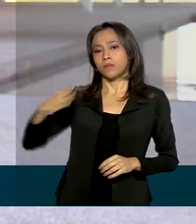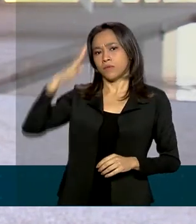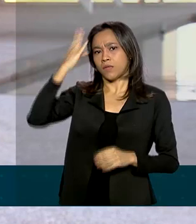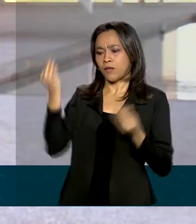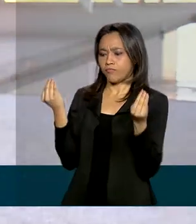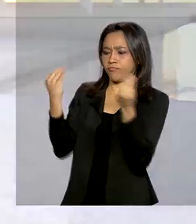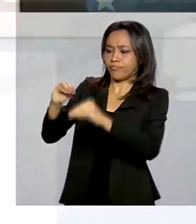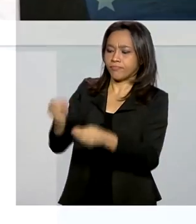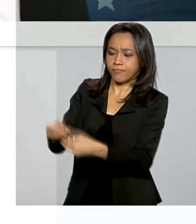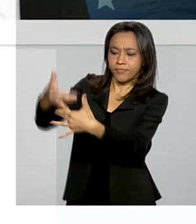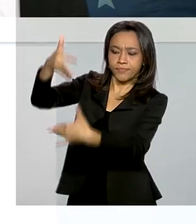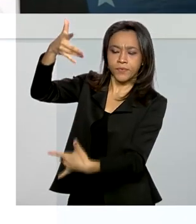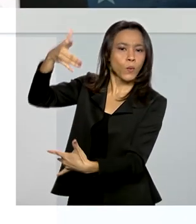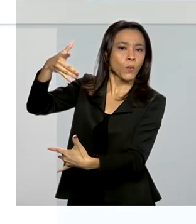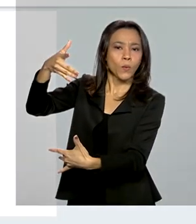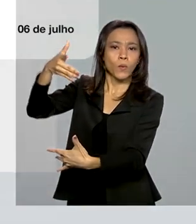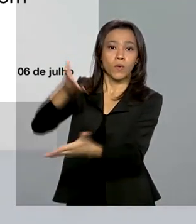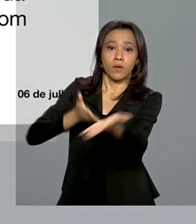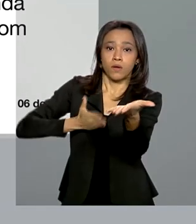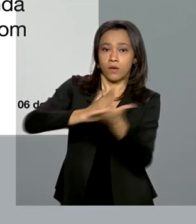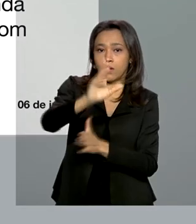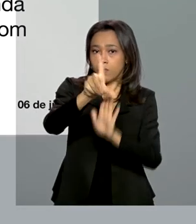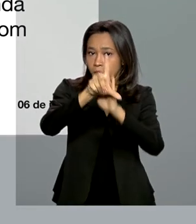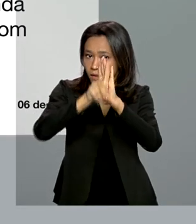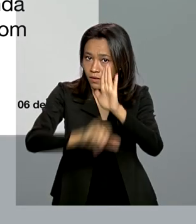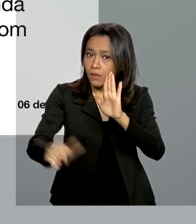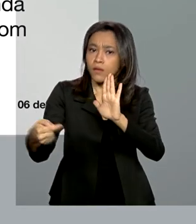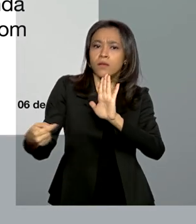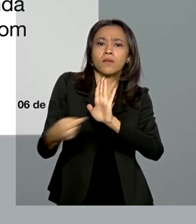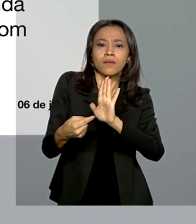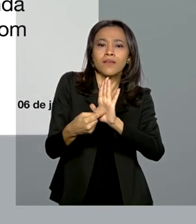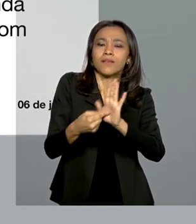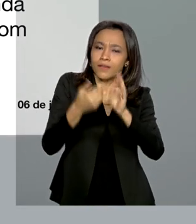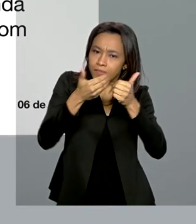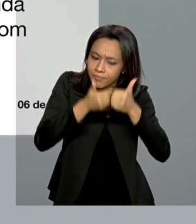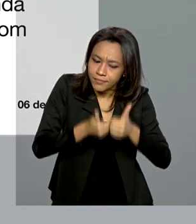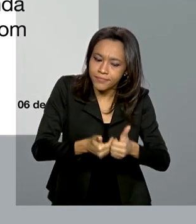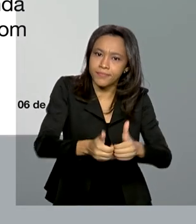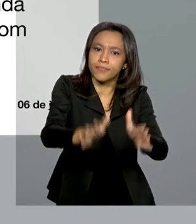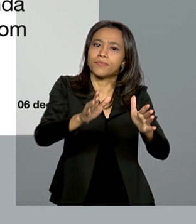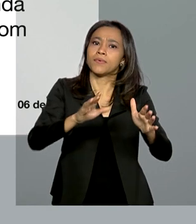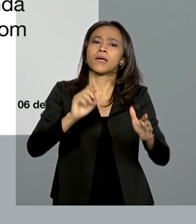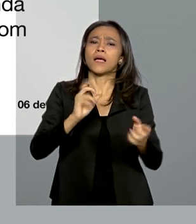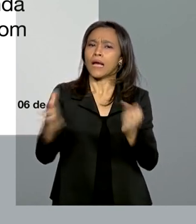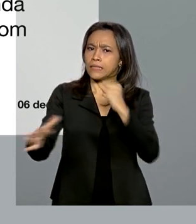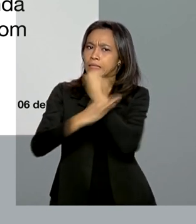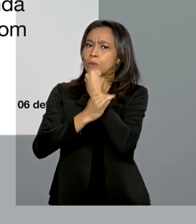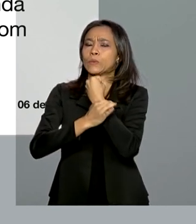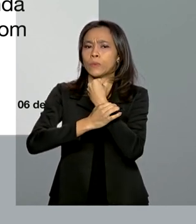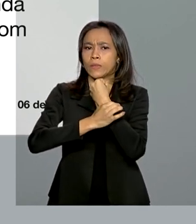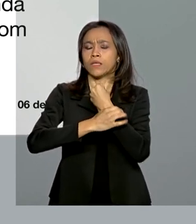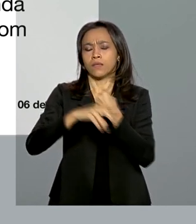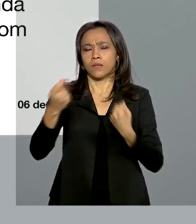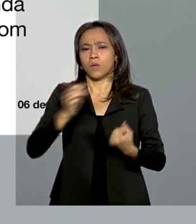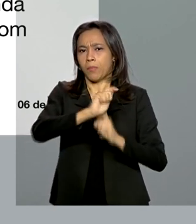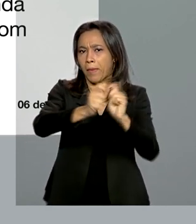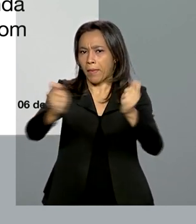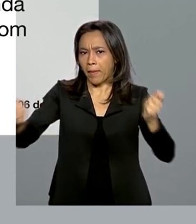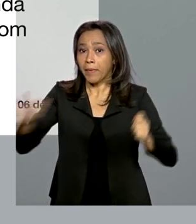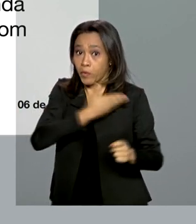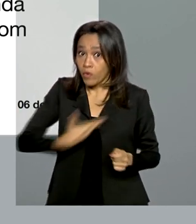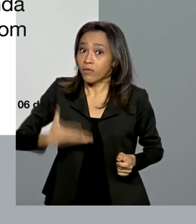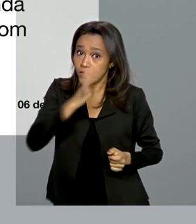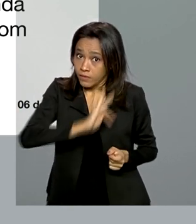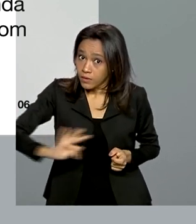sociais a sanção da lei que institui o programa. Ele garante o pagamento pelo governo federal de uma